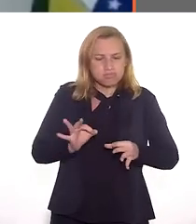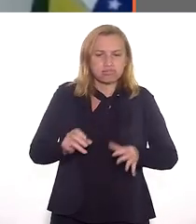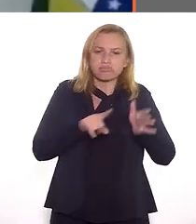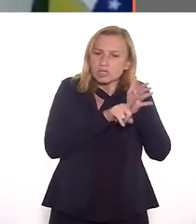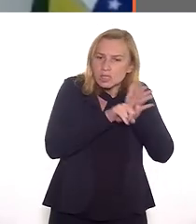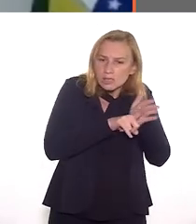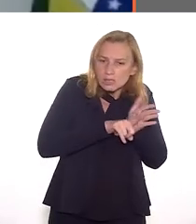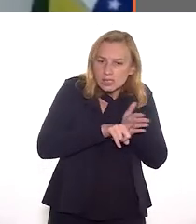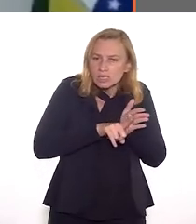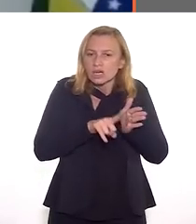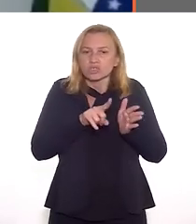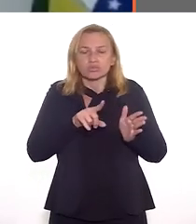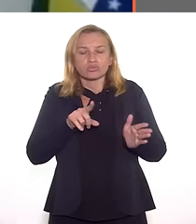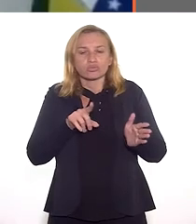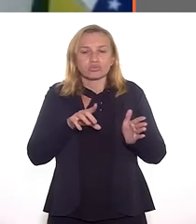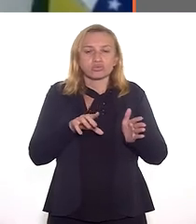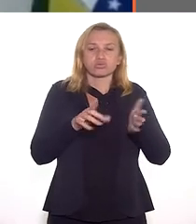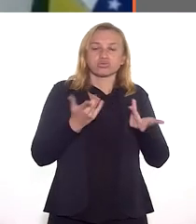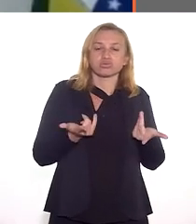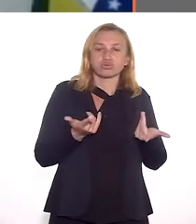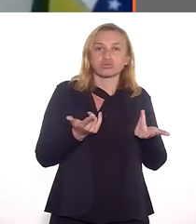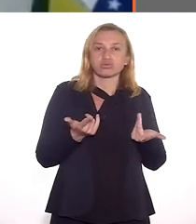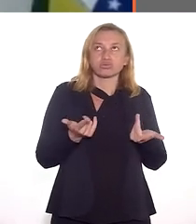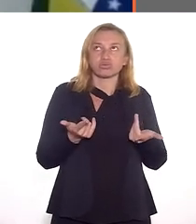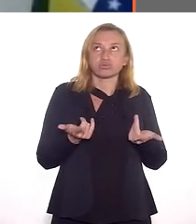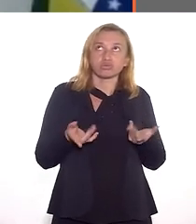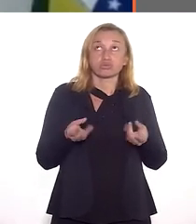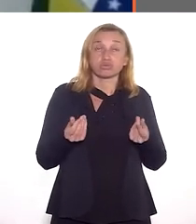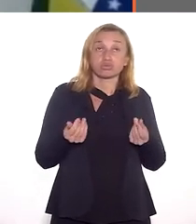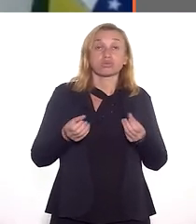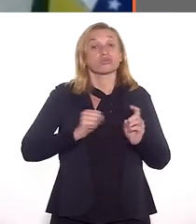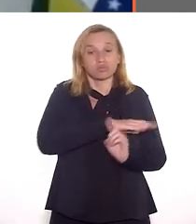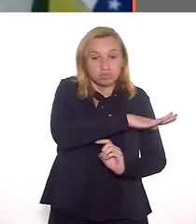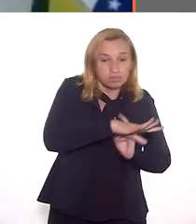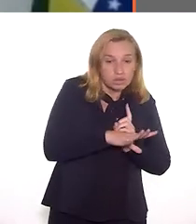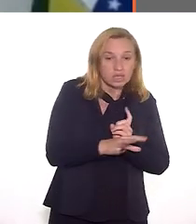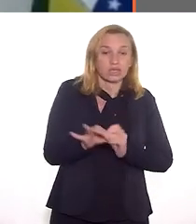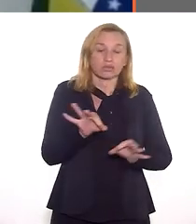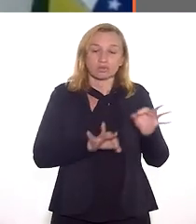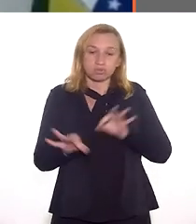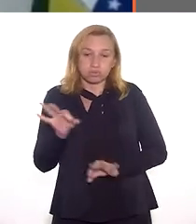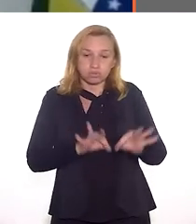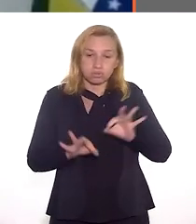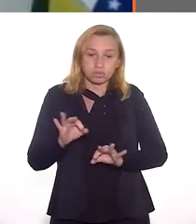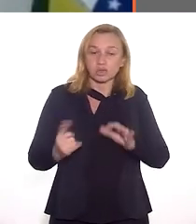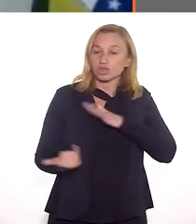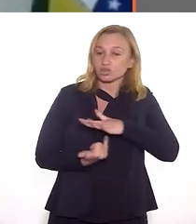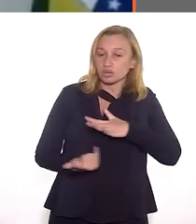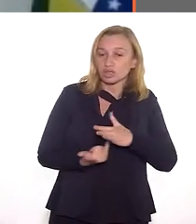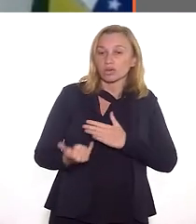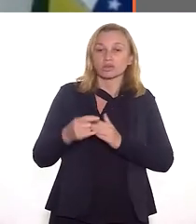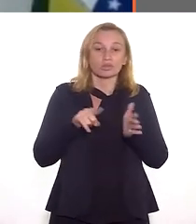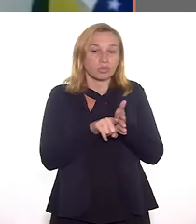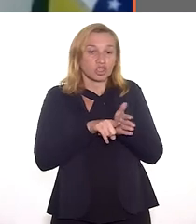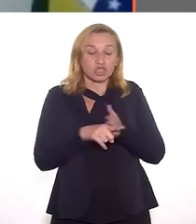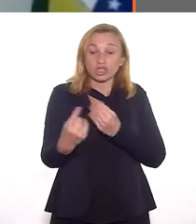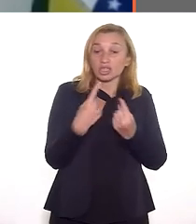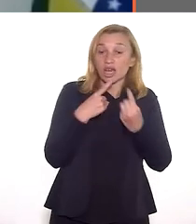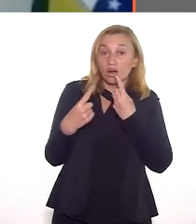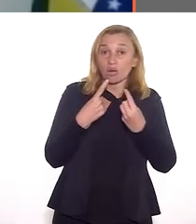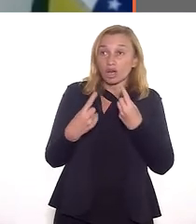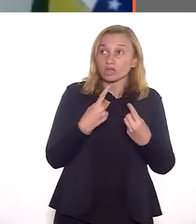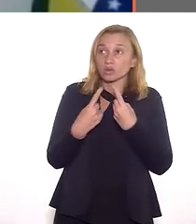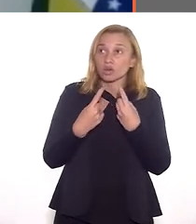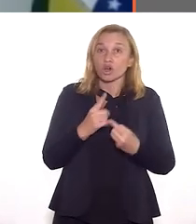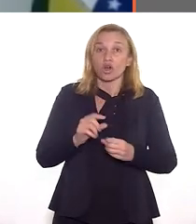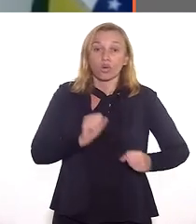estratégicas, monitorar regularmente essas metas, ter um protagonismo da sociedade civil organizada, das instituições